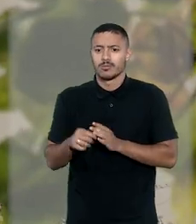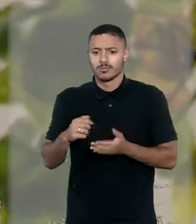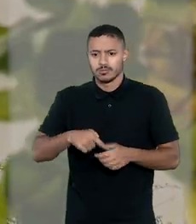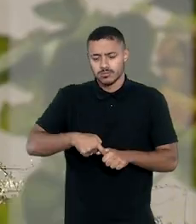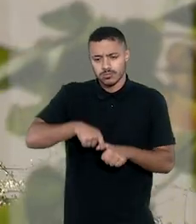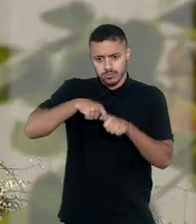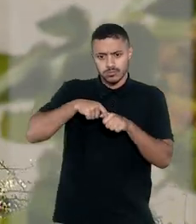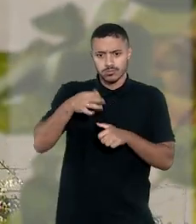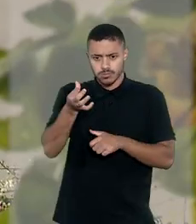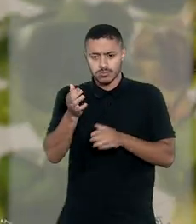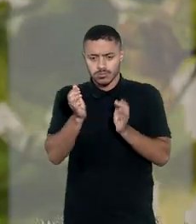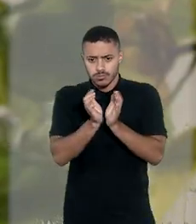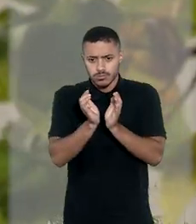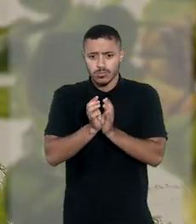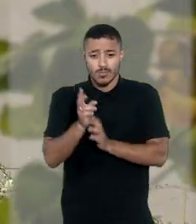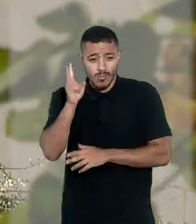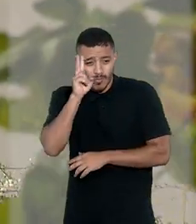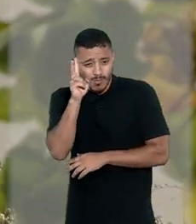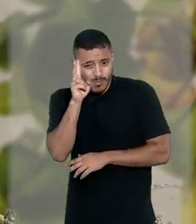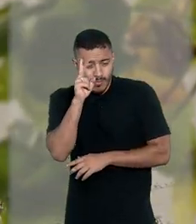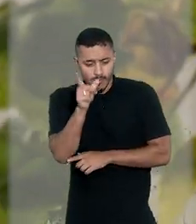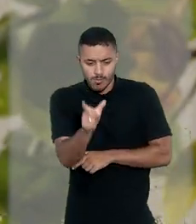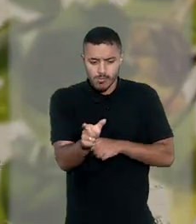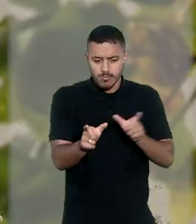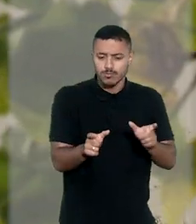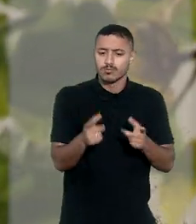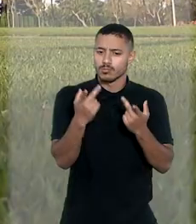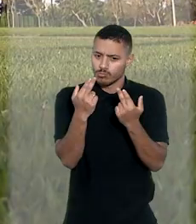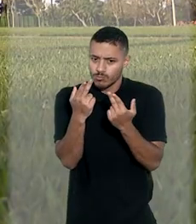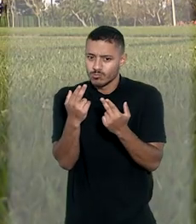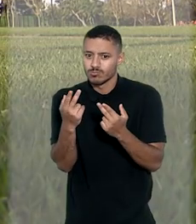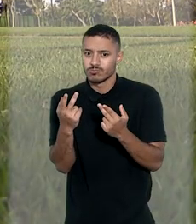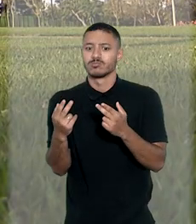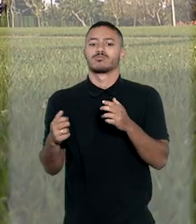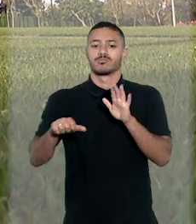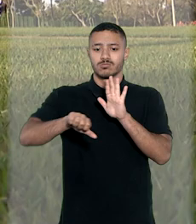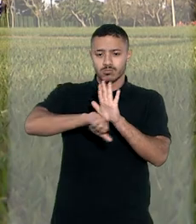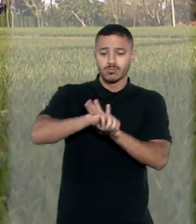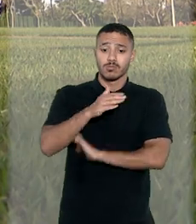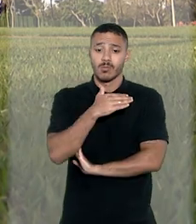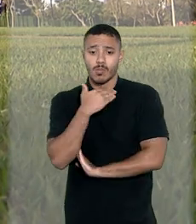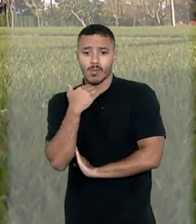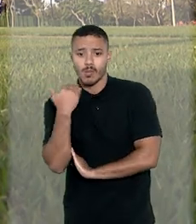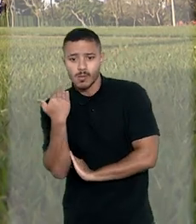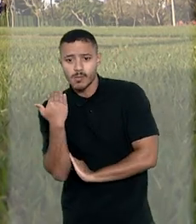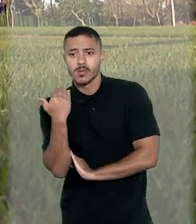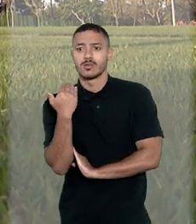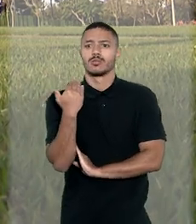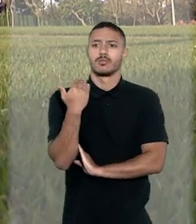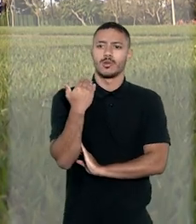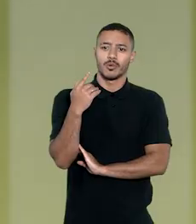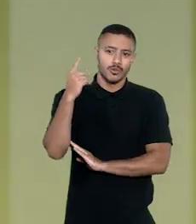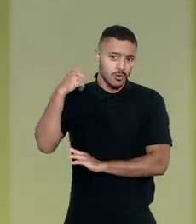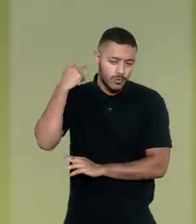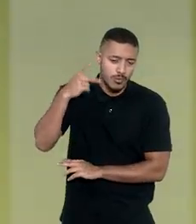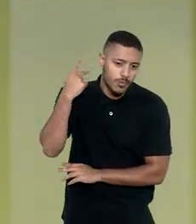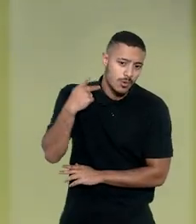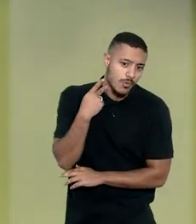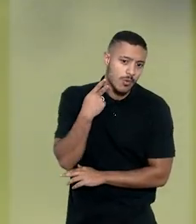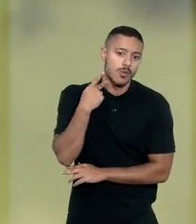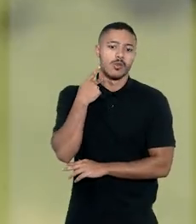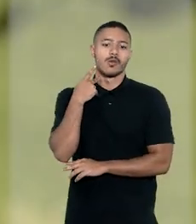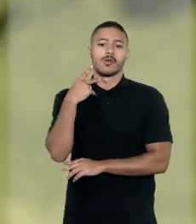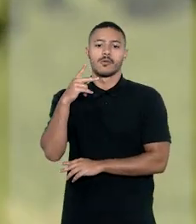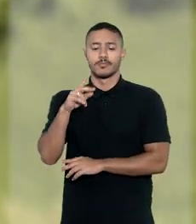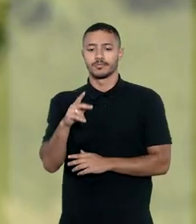sustentação oral na sexta turma, lembrou que os réus desse caso são os mesmos que foram condenados pela morte do promotor Francisco